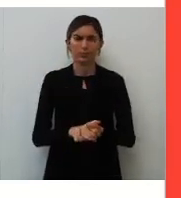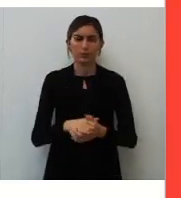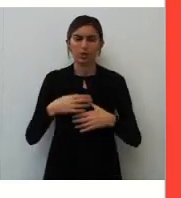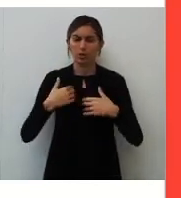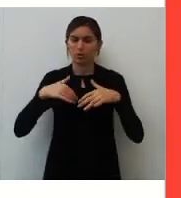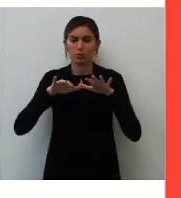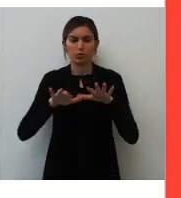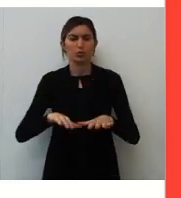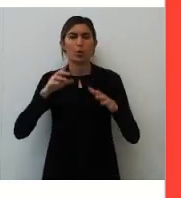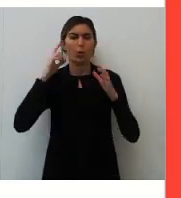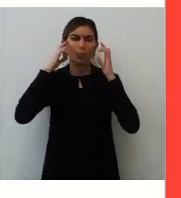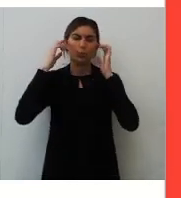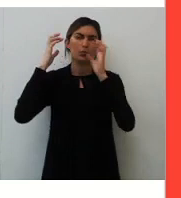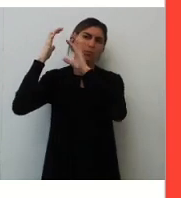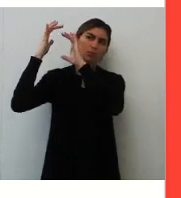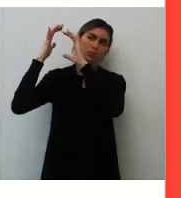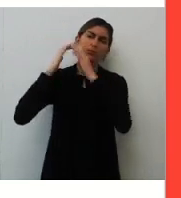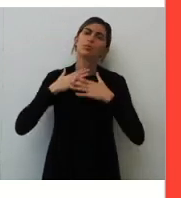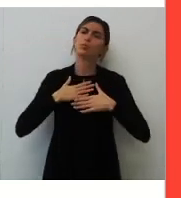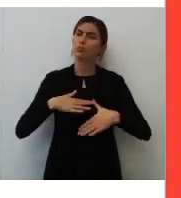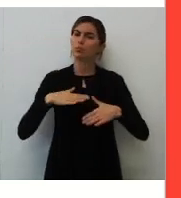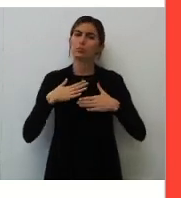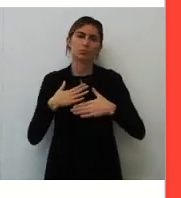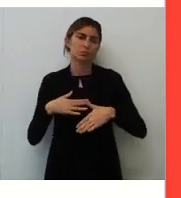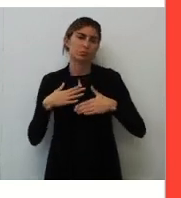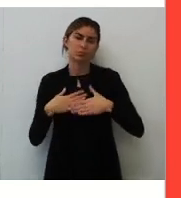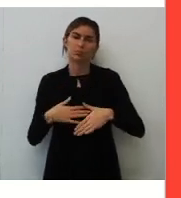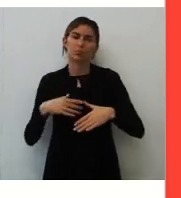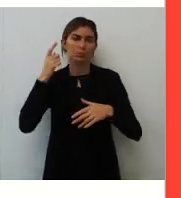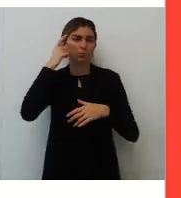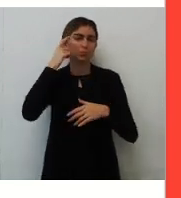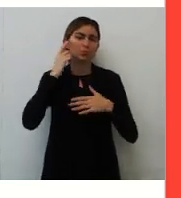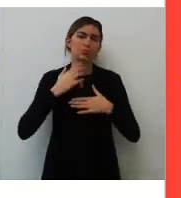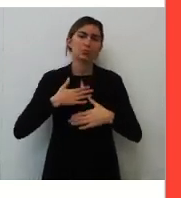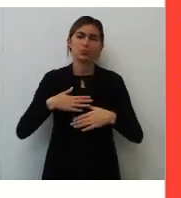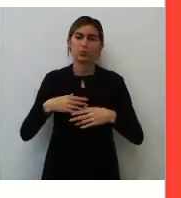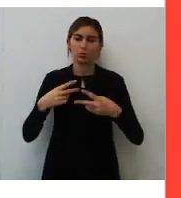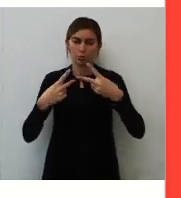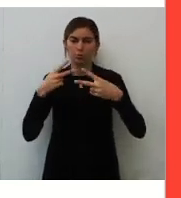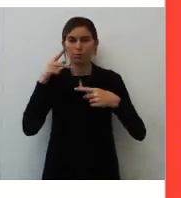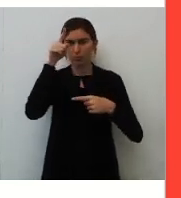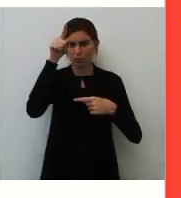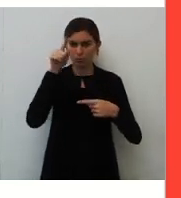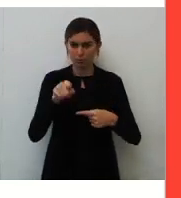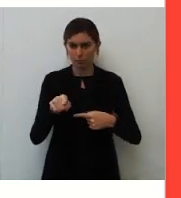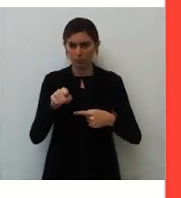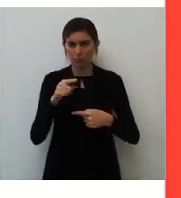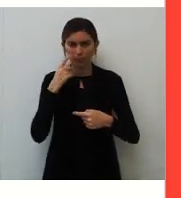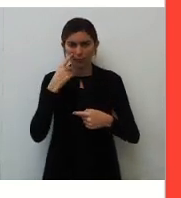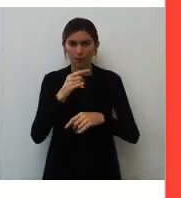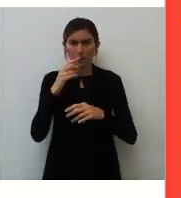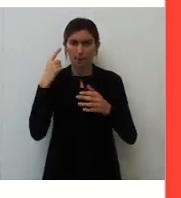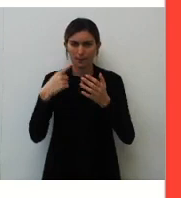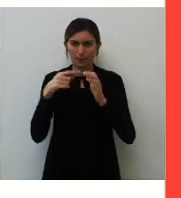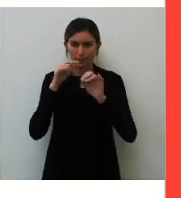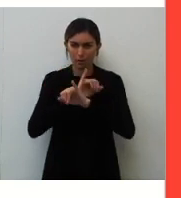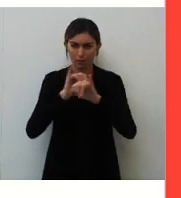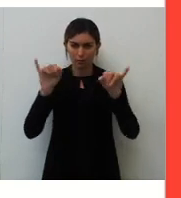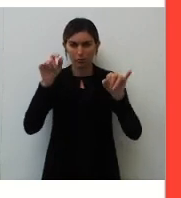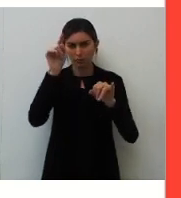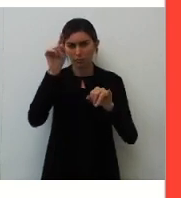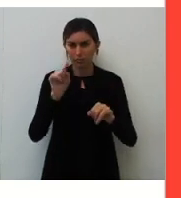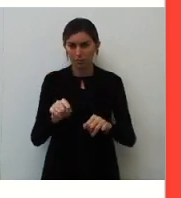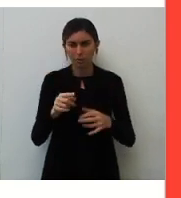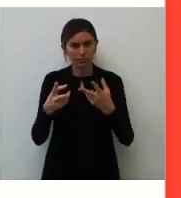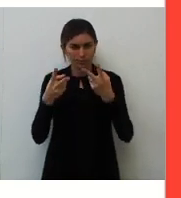Estou com a consciência tranquila. Os dois pontos, olha aqui, ó, é uma marca de enunciação, né? É,